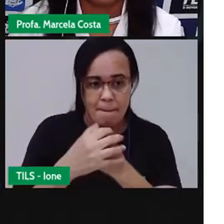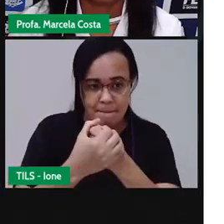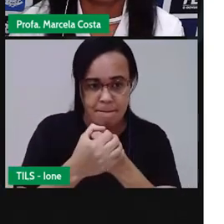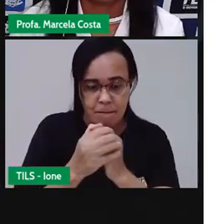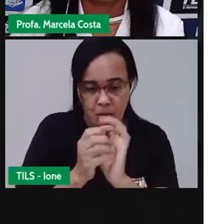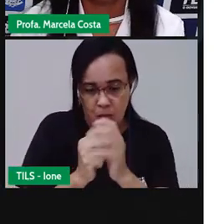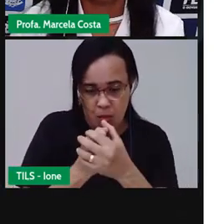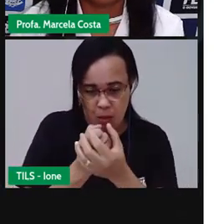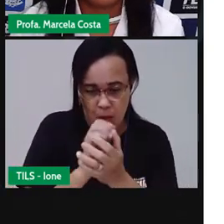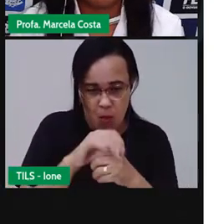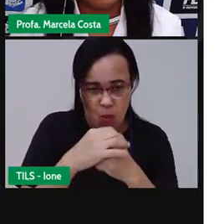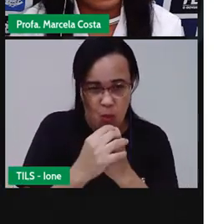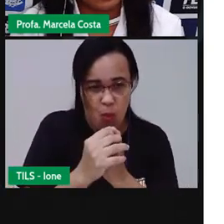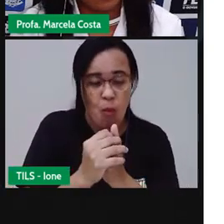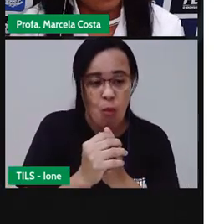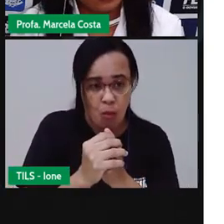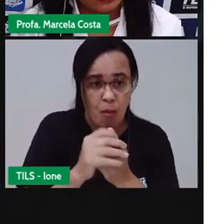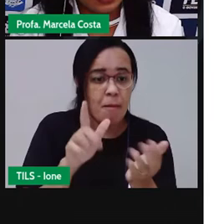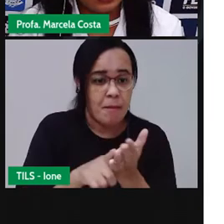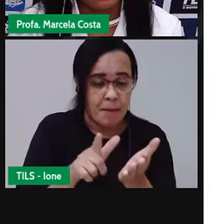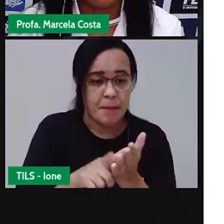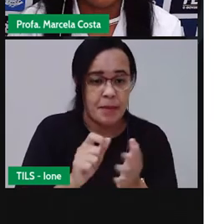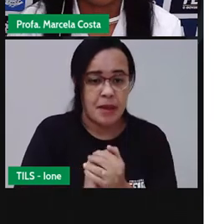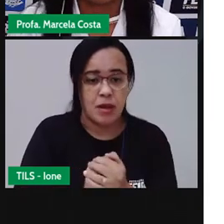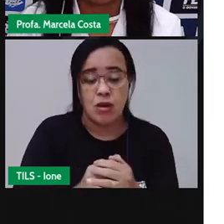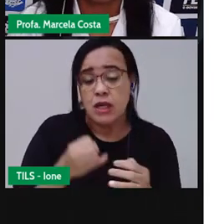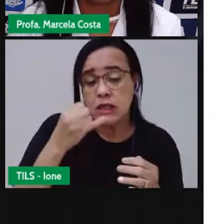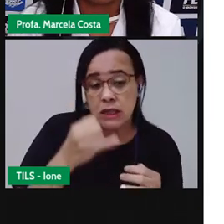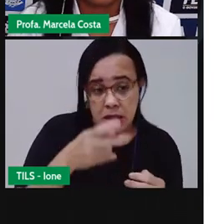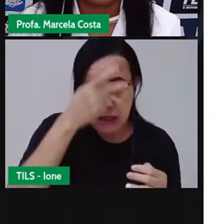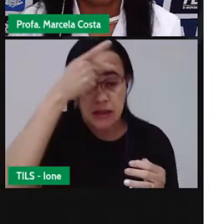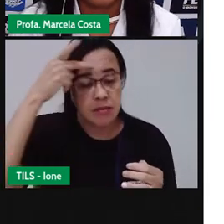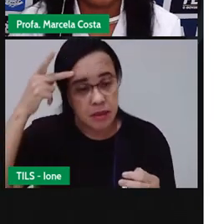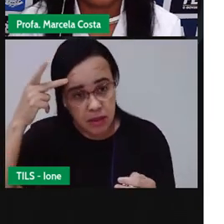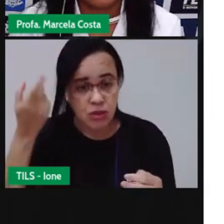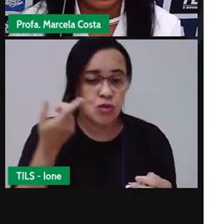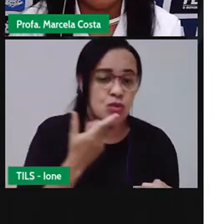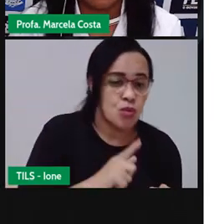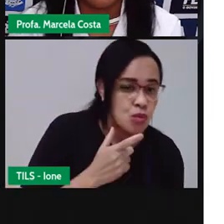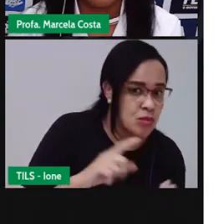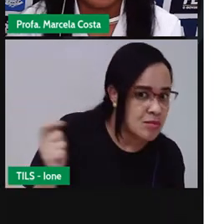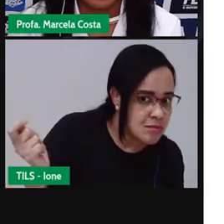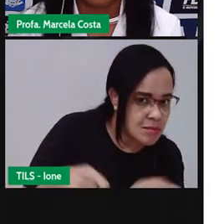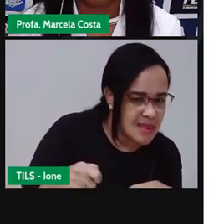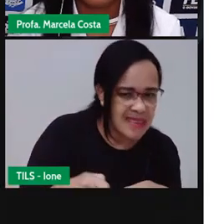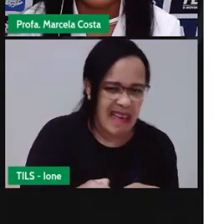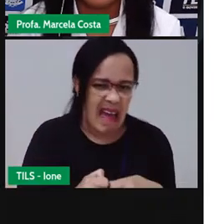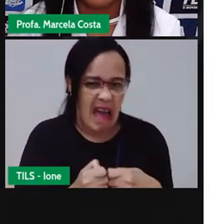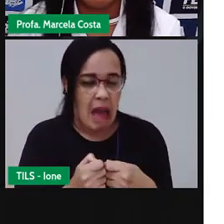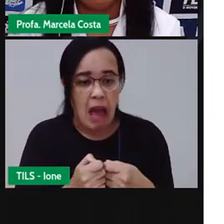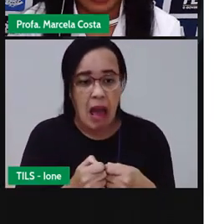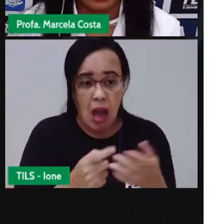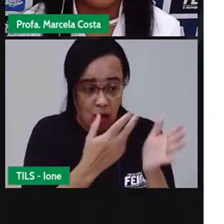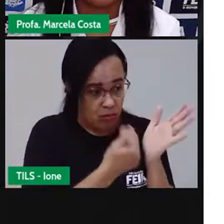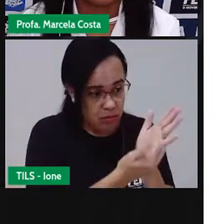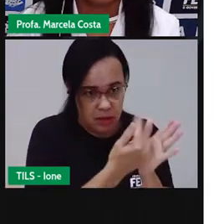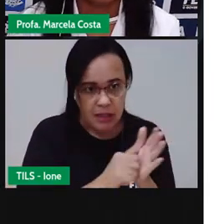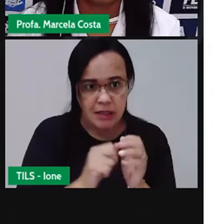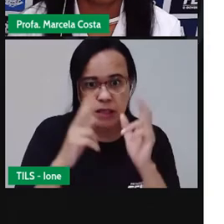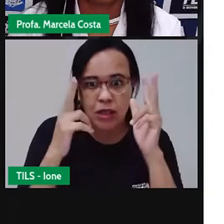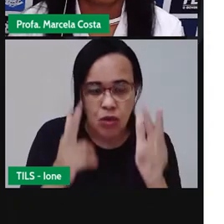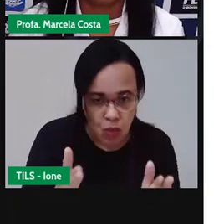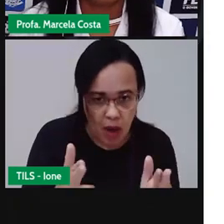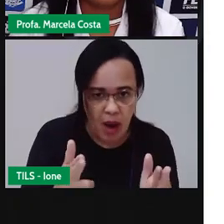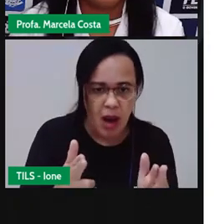No caso, que os participantes confidam, mostrando o mesmo símbolo, acontece um empate